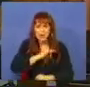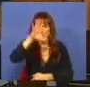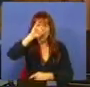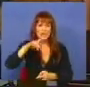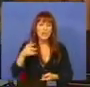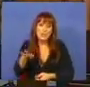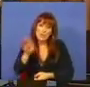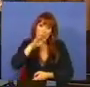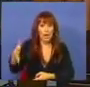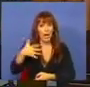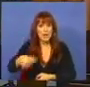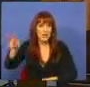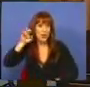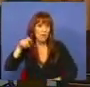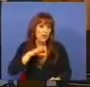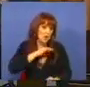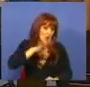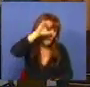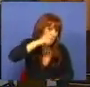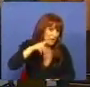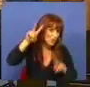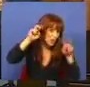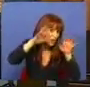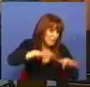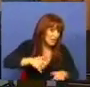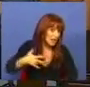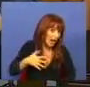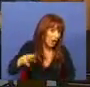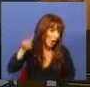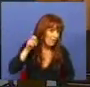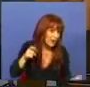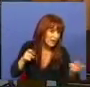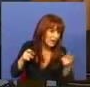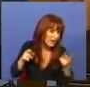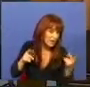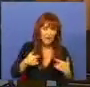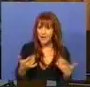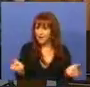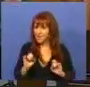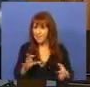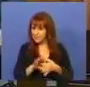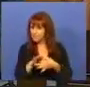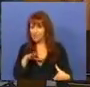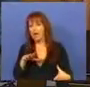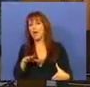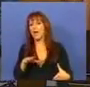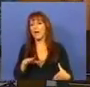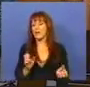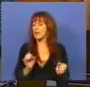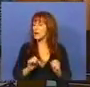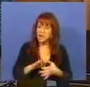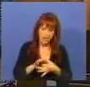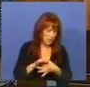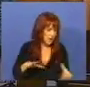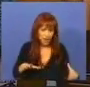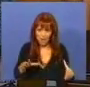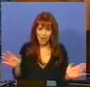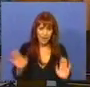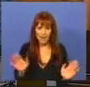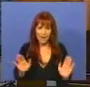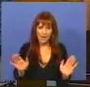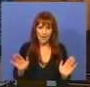Ministro quiser ouvir, e se o Sr. Ministro dos Assuntos Parlamentares quiser ouvir também, nada tem que ver, nada tem que ver